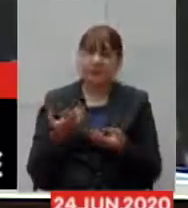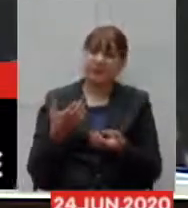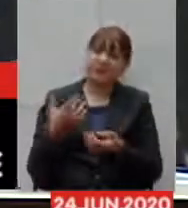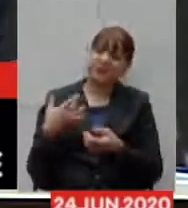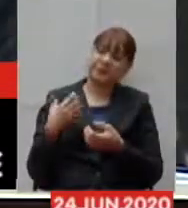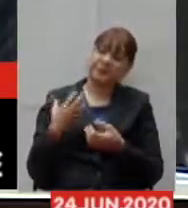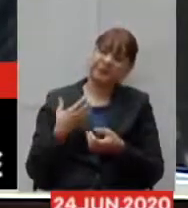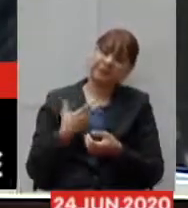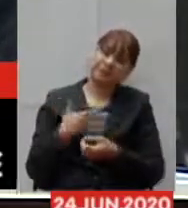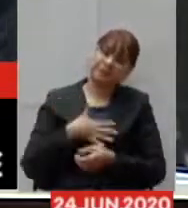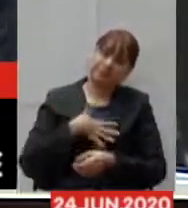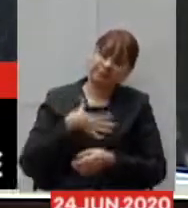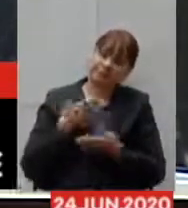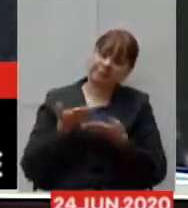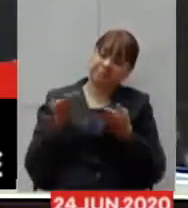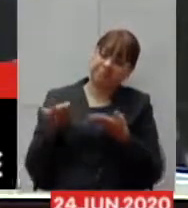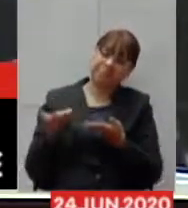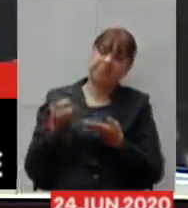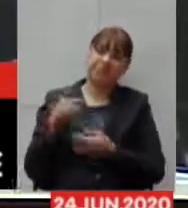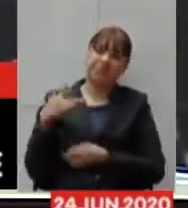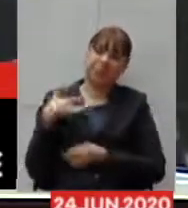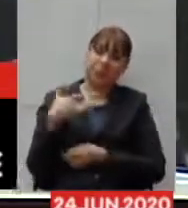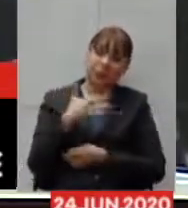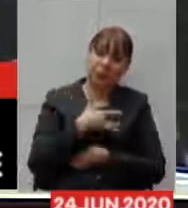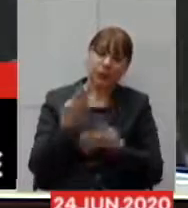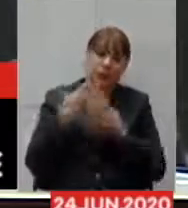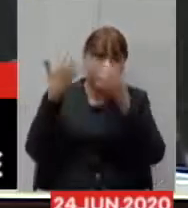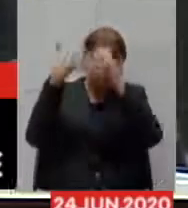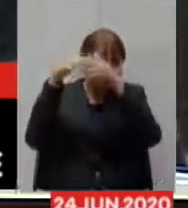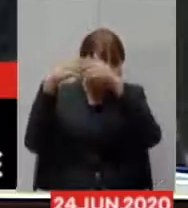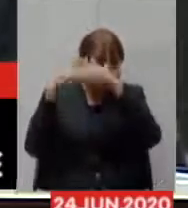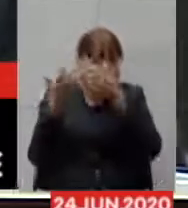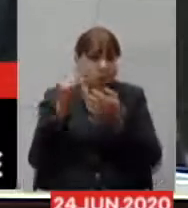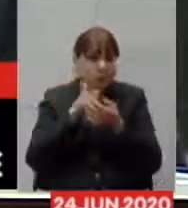muita cabeça fria neste momento